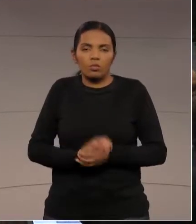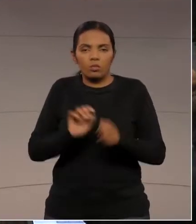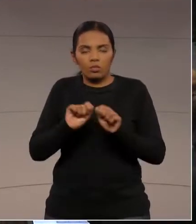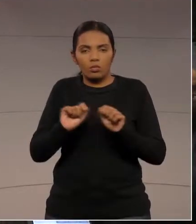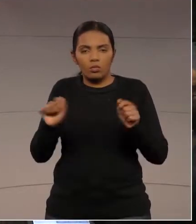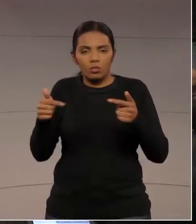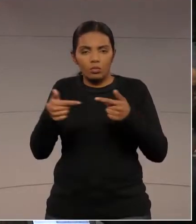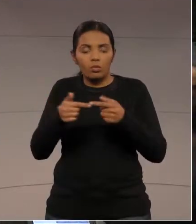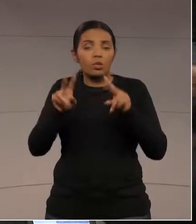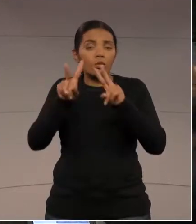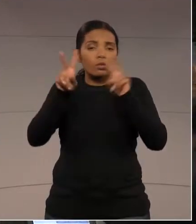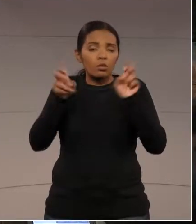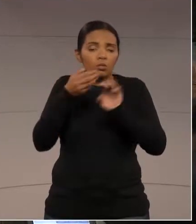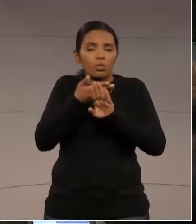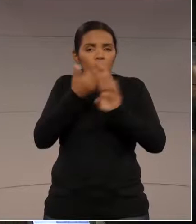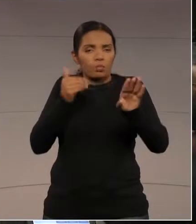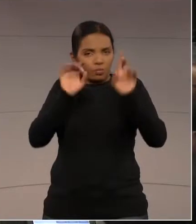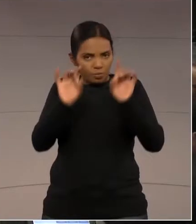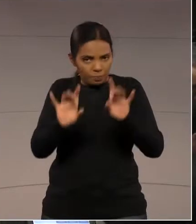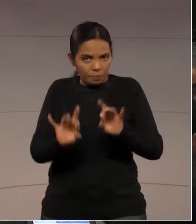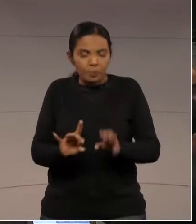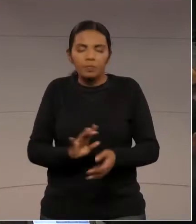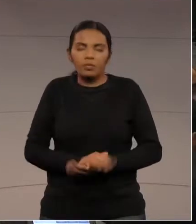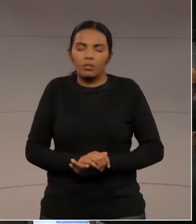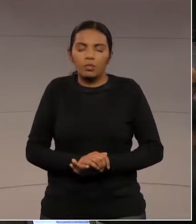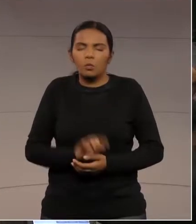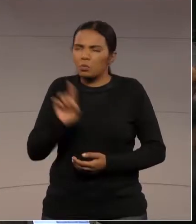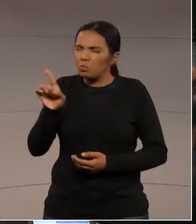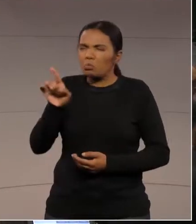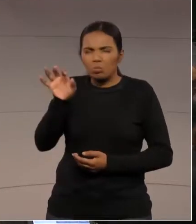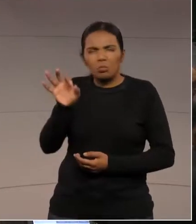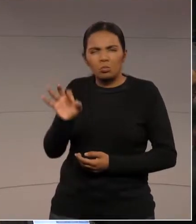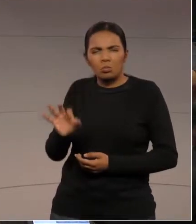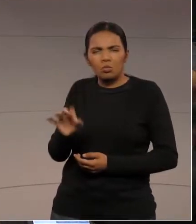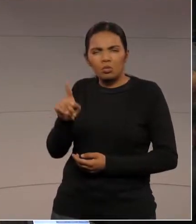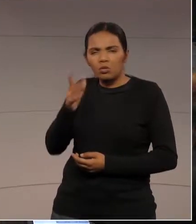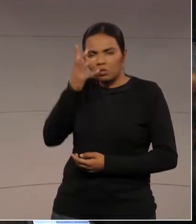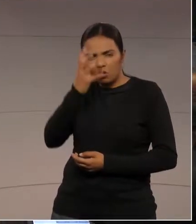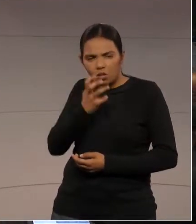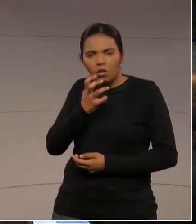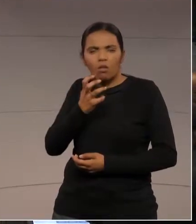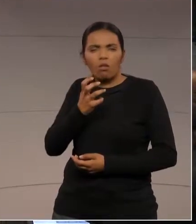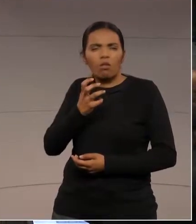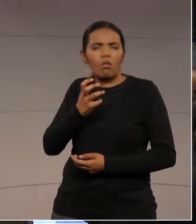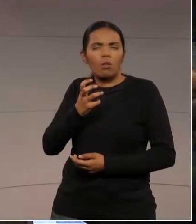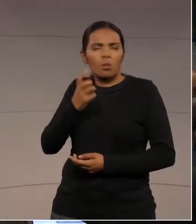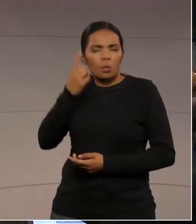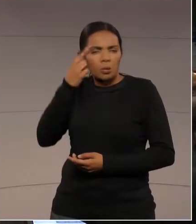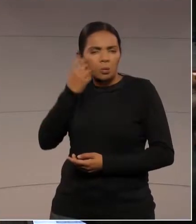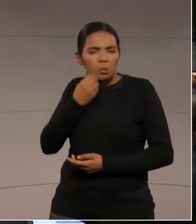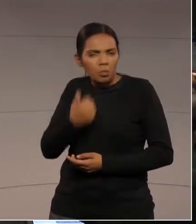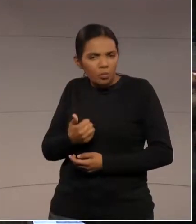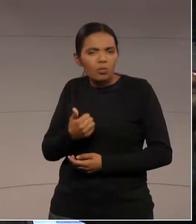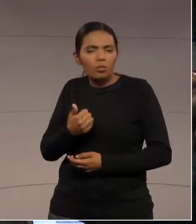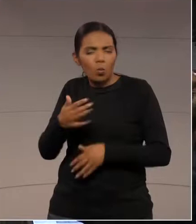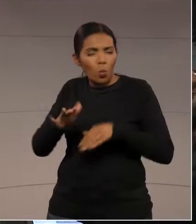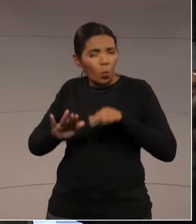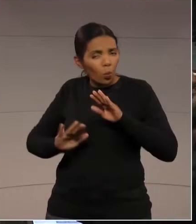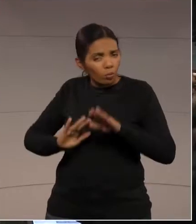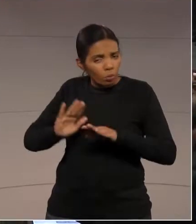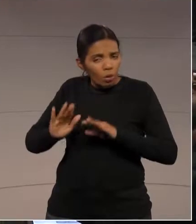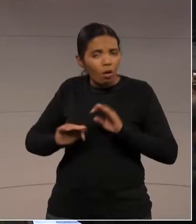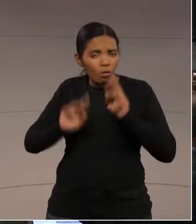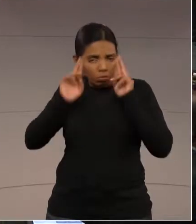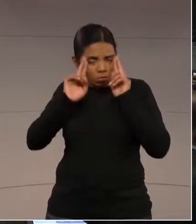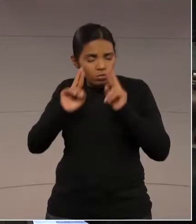do Paraná, que é a licença especial. Foi muito feliz com a serenidade, com o bom senso, com o cuidado e com o respeito com que